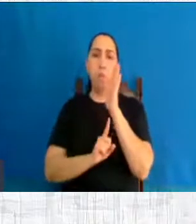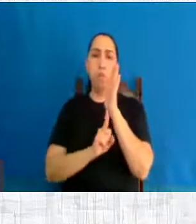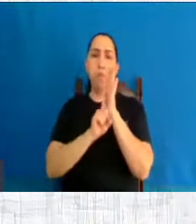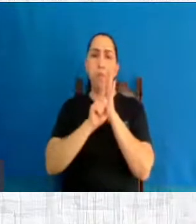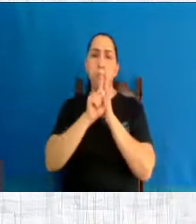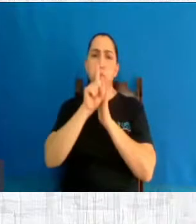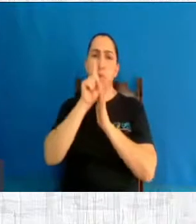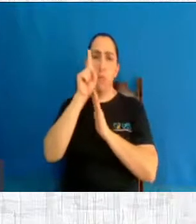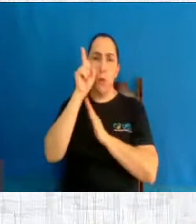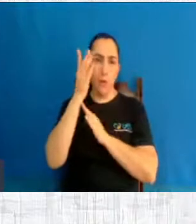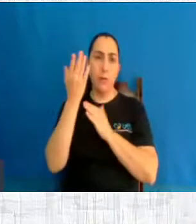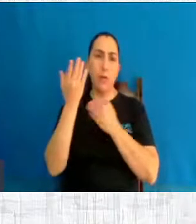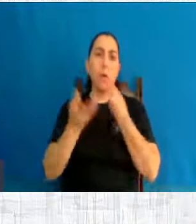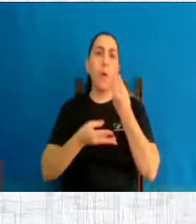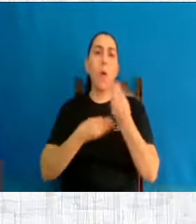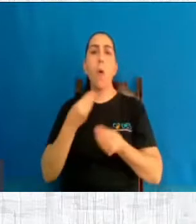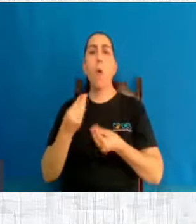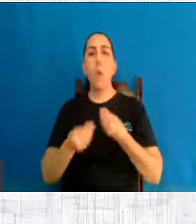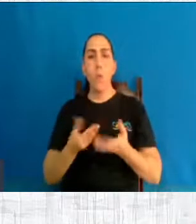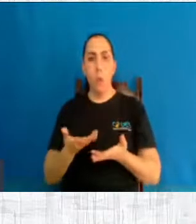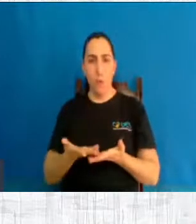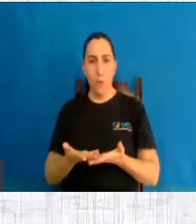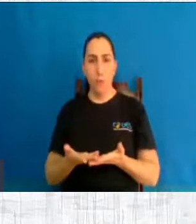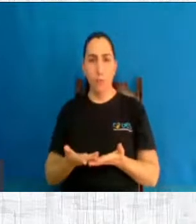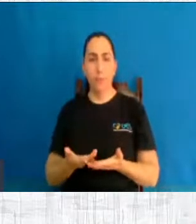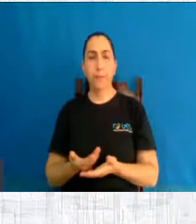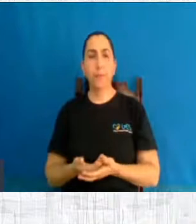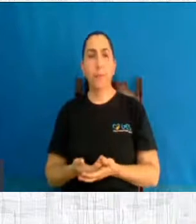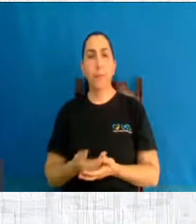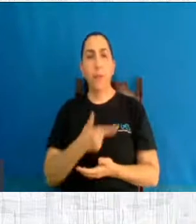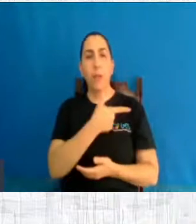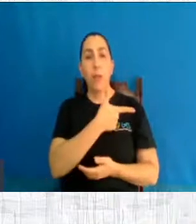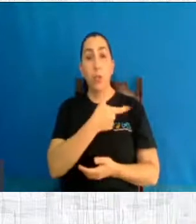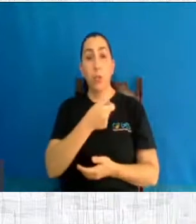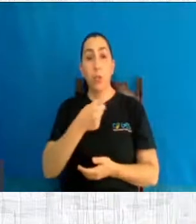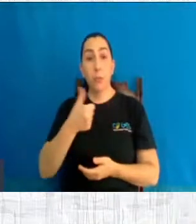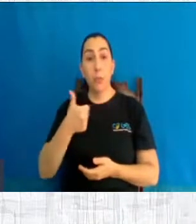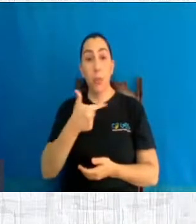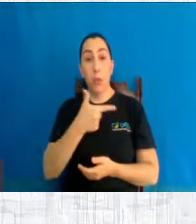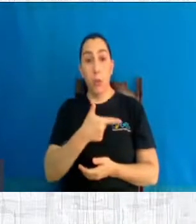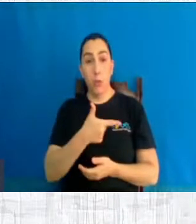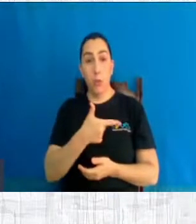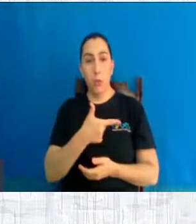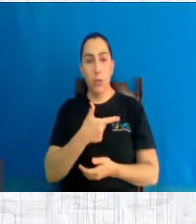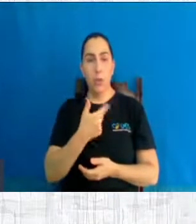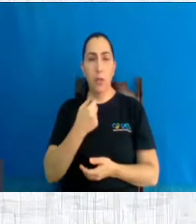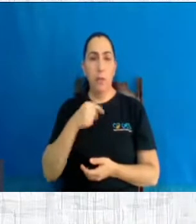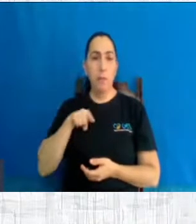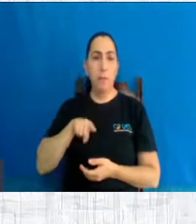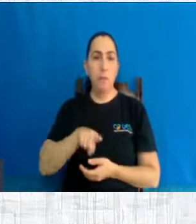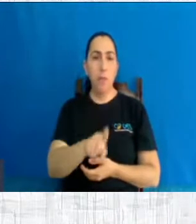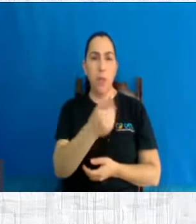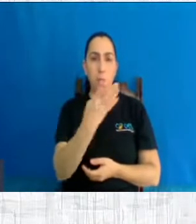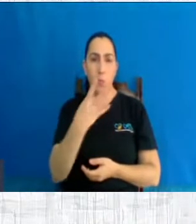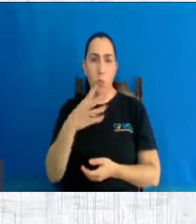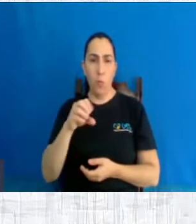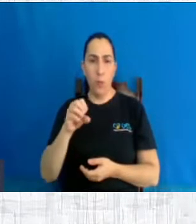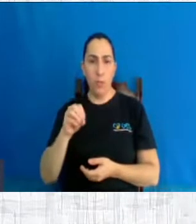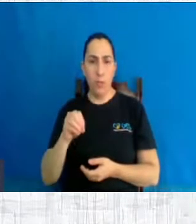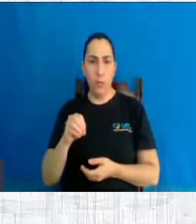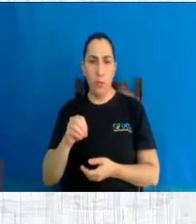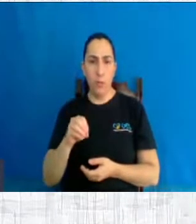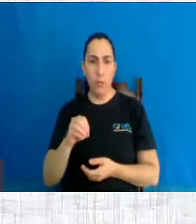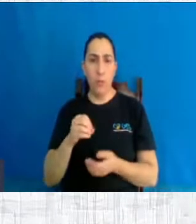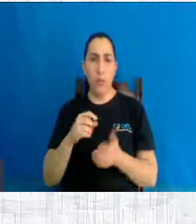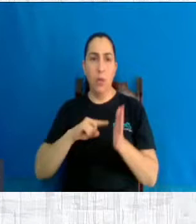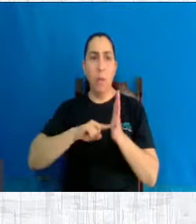de 2012, não é? Vamos ver aqui. Olha como é que foi em 2012. Então, mais ou menos 4.400, porque só tem de alguns meses a estimativa, mas se eu